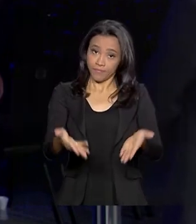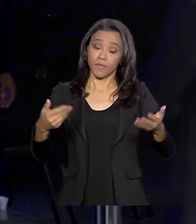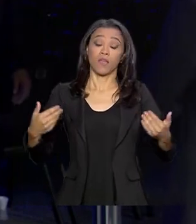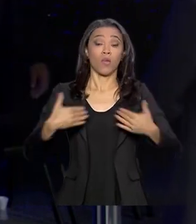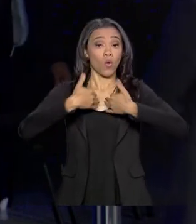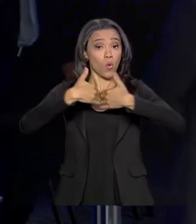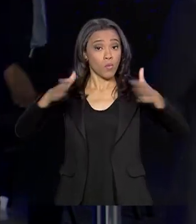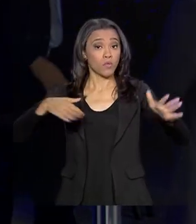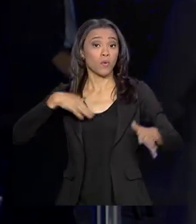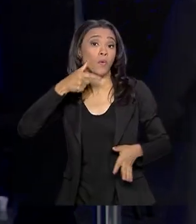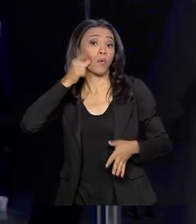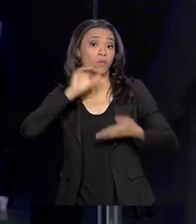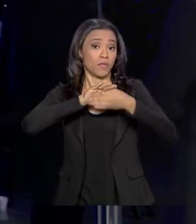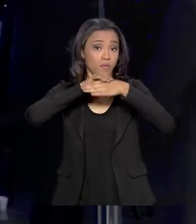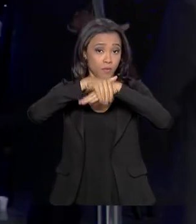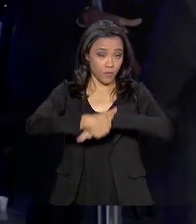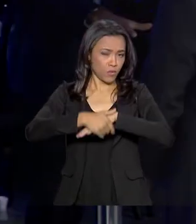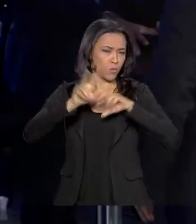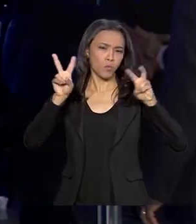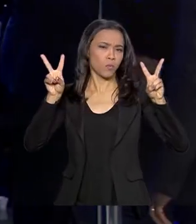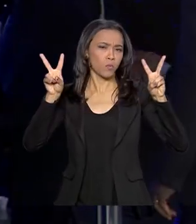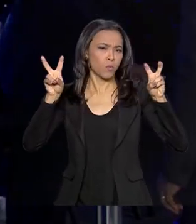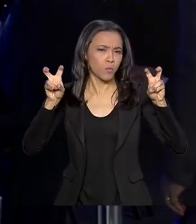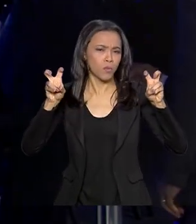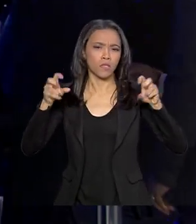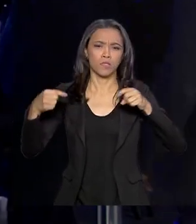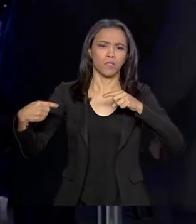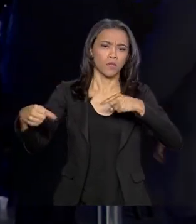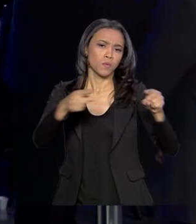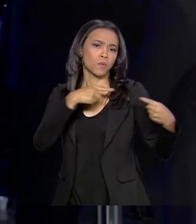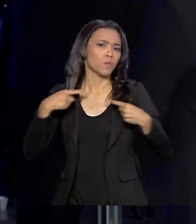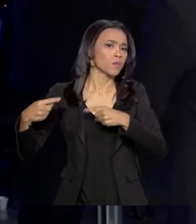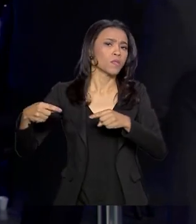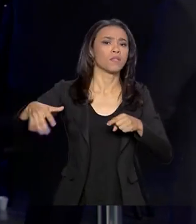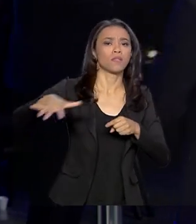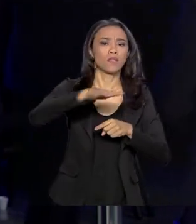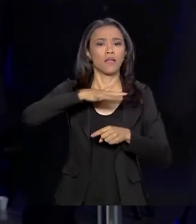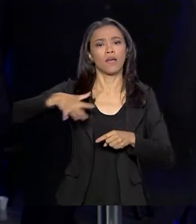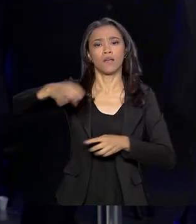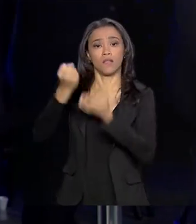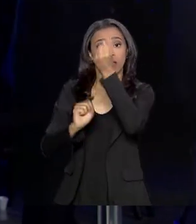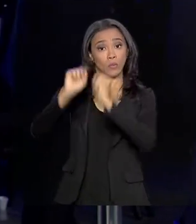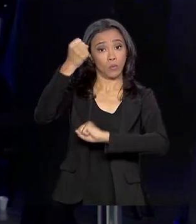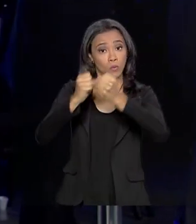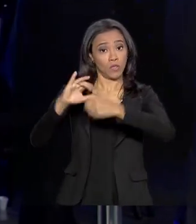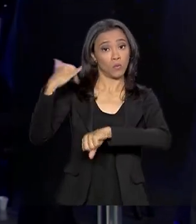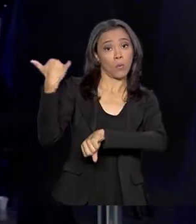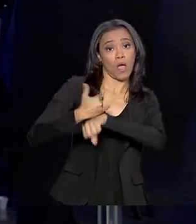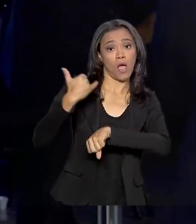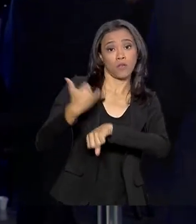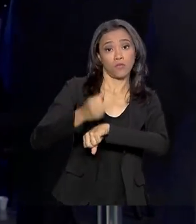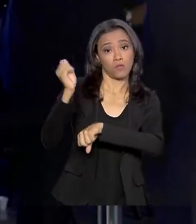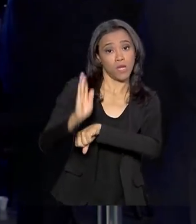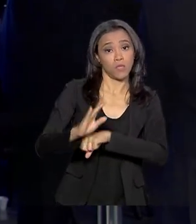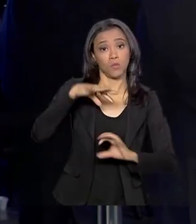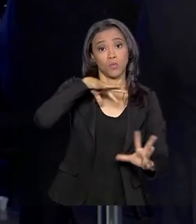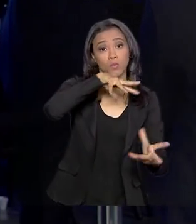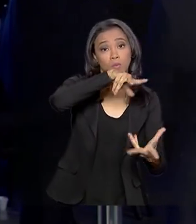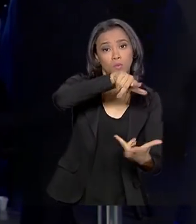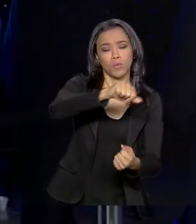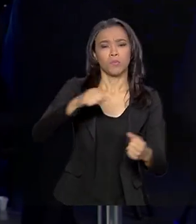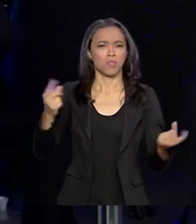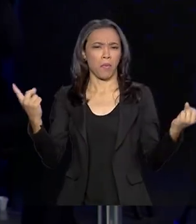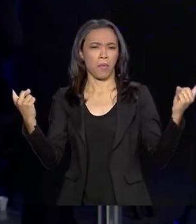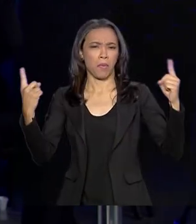oficialmente ontem à noite, vai discutir temas relevantes para a indústria do aço no Brasil e no mundo, como, por exemplo, competitividade